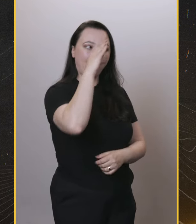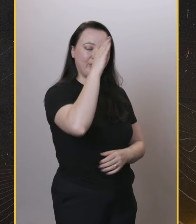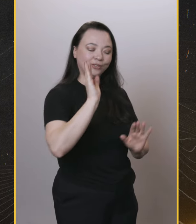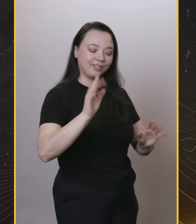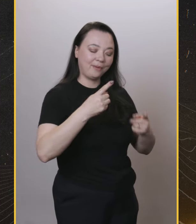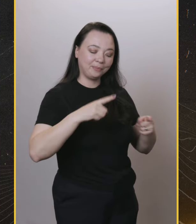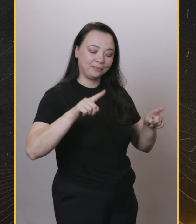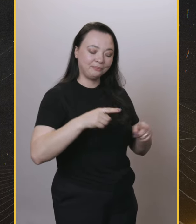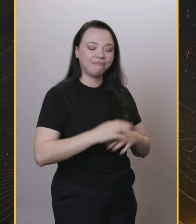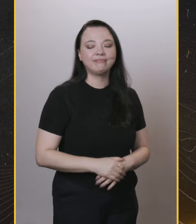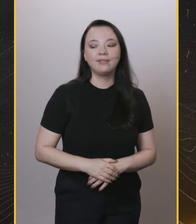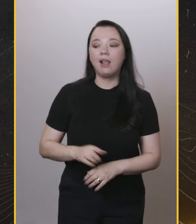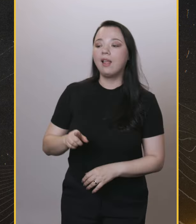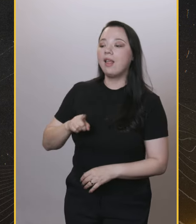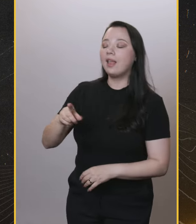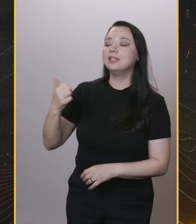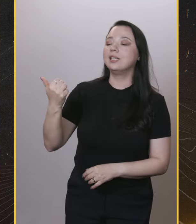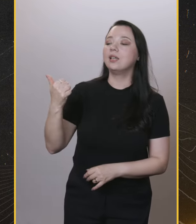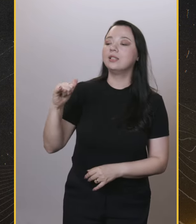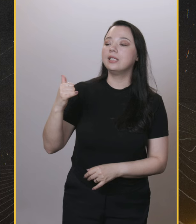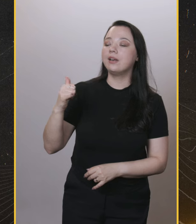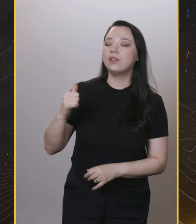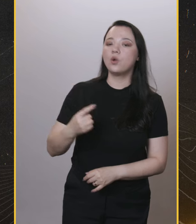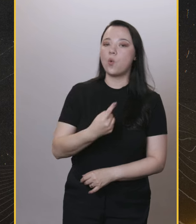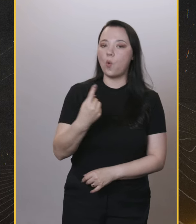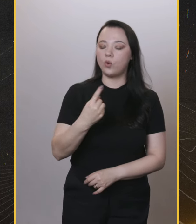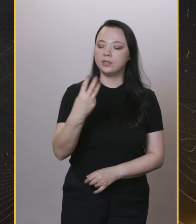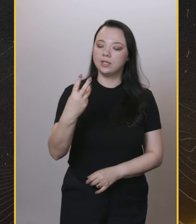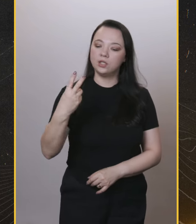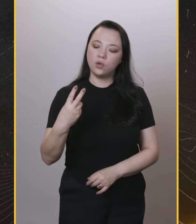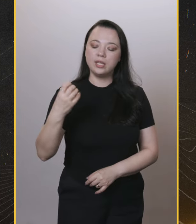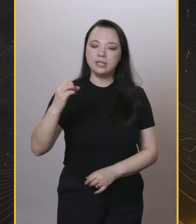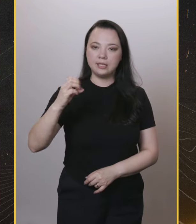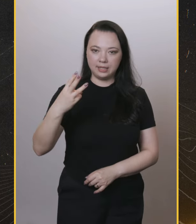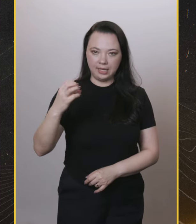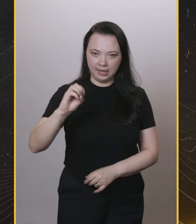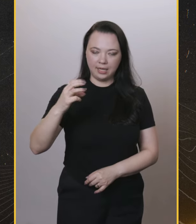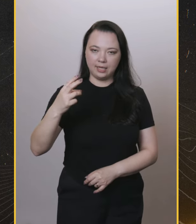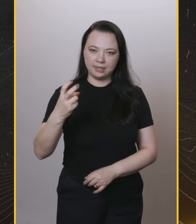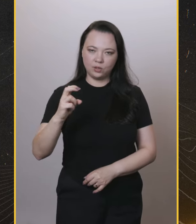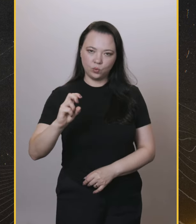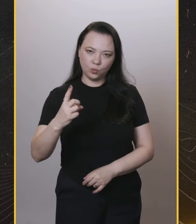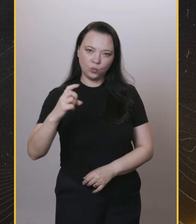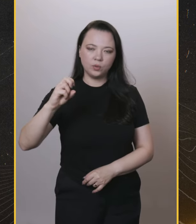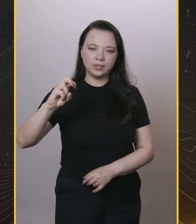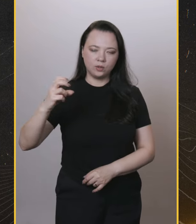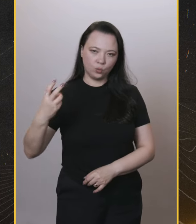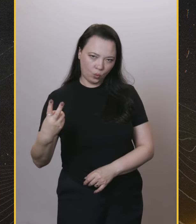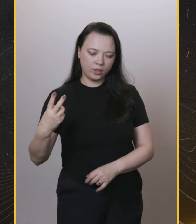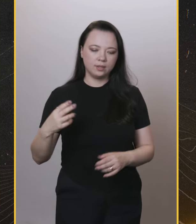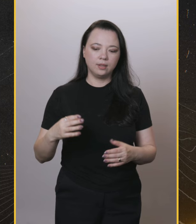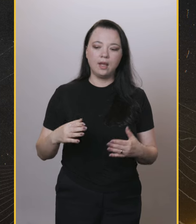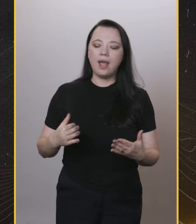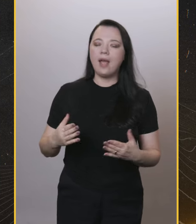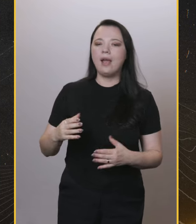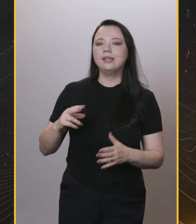Você estava falando de como o Bolsonaro... Esse aí deve ser o telefone, né? Volta, Bolsonaro. Aqui, Esse aqui, ó. Qual